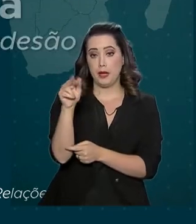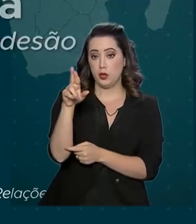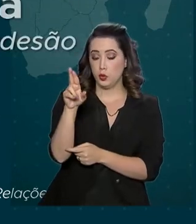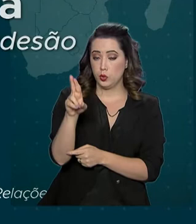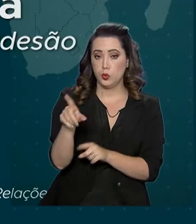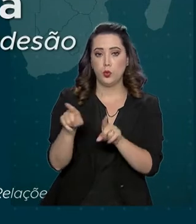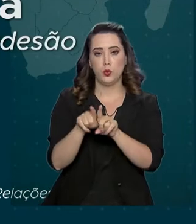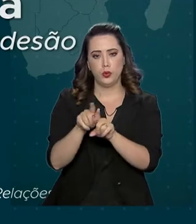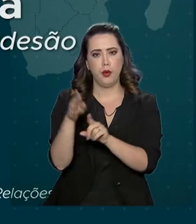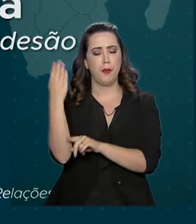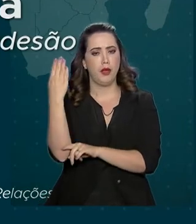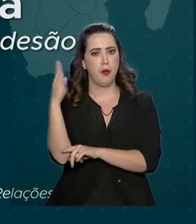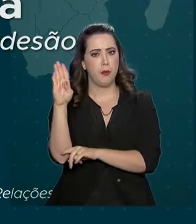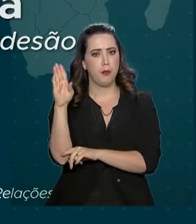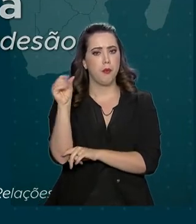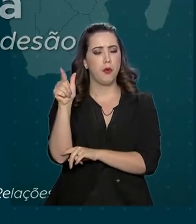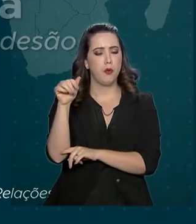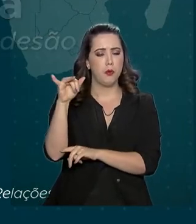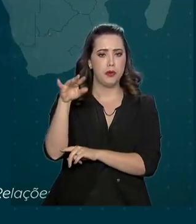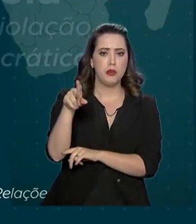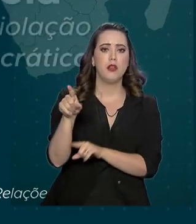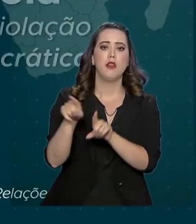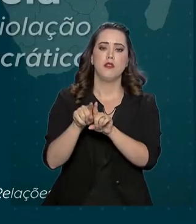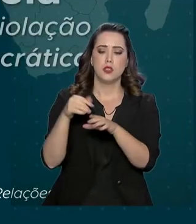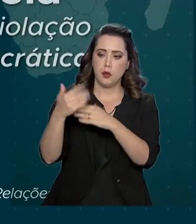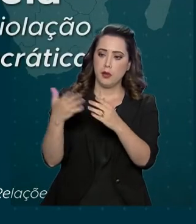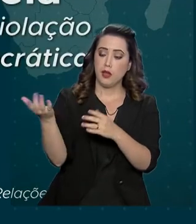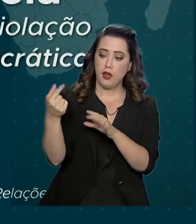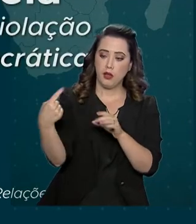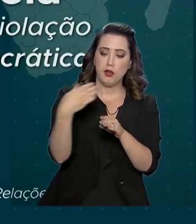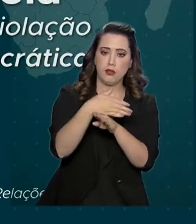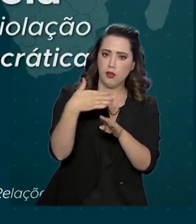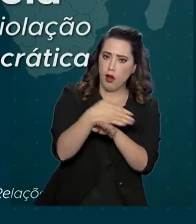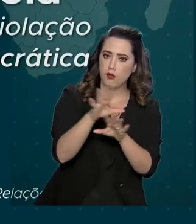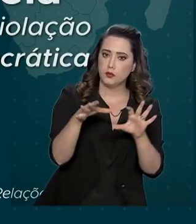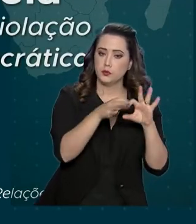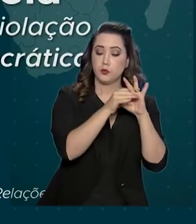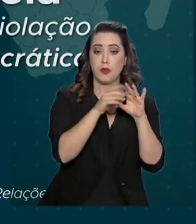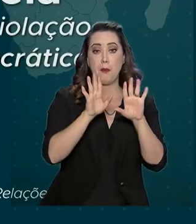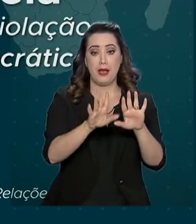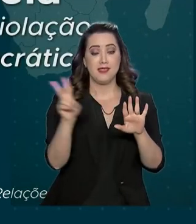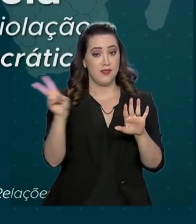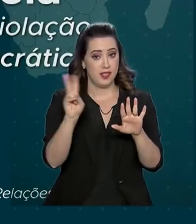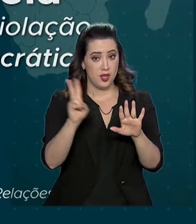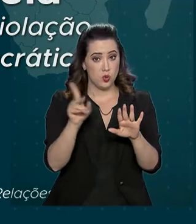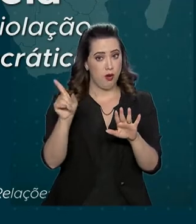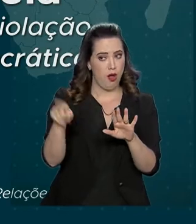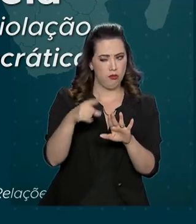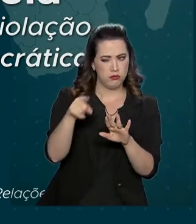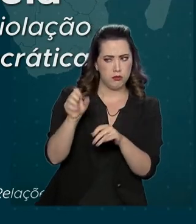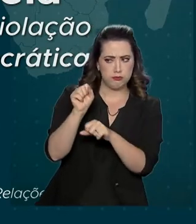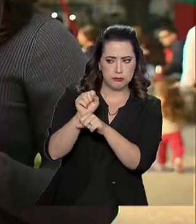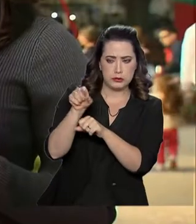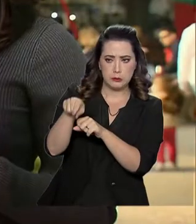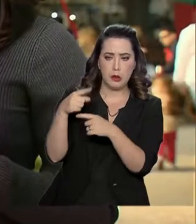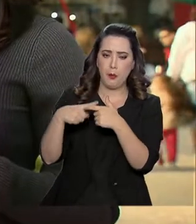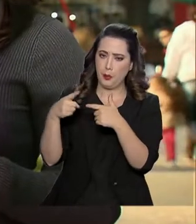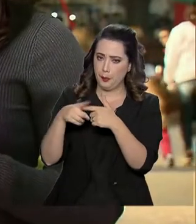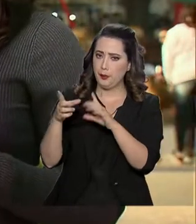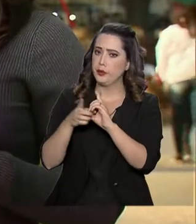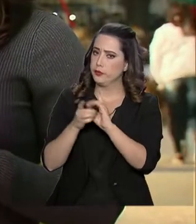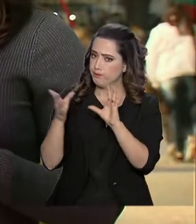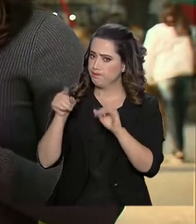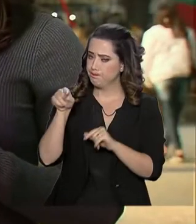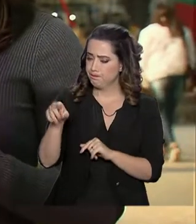Bolívia está com o processo de adesão mais adiantado. A Venezuela está suspensa por violação da cláusula democrática. Desde que o